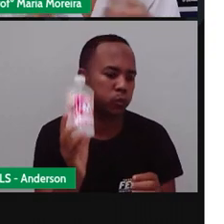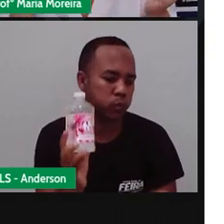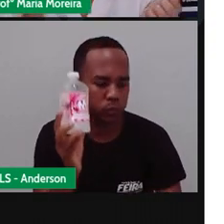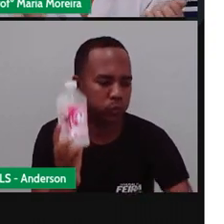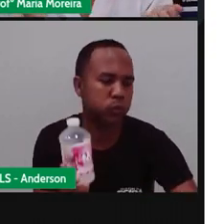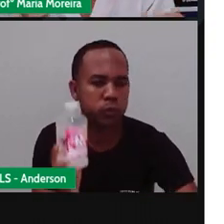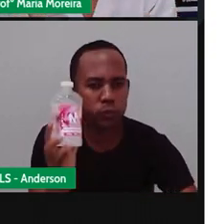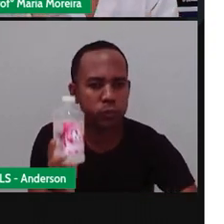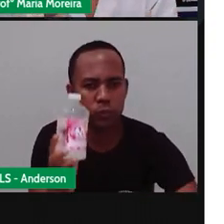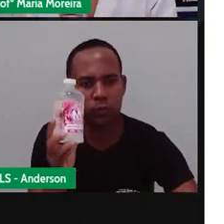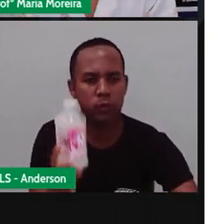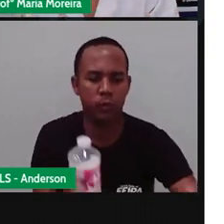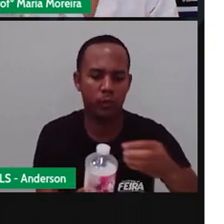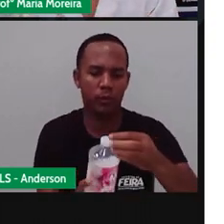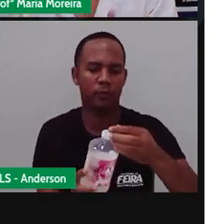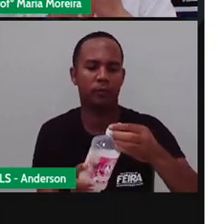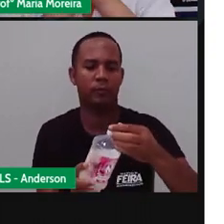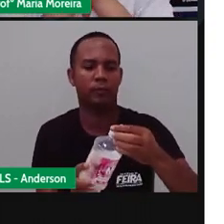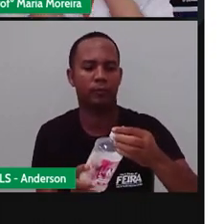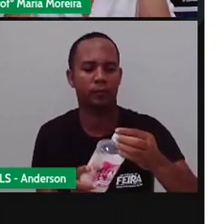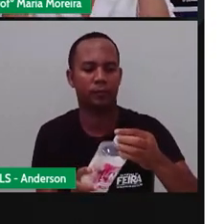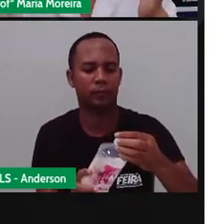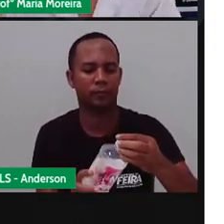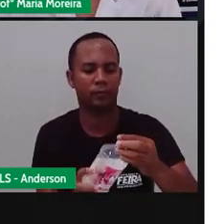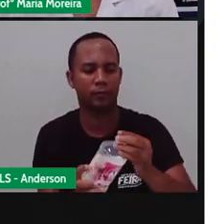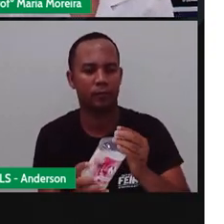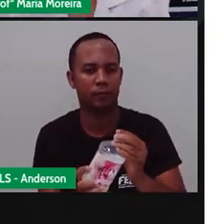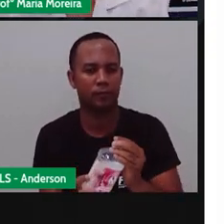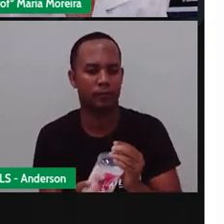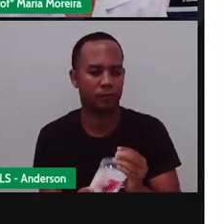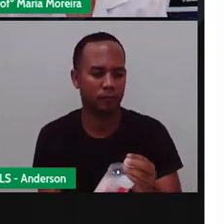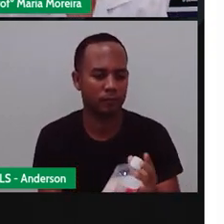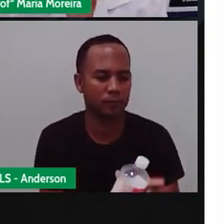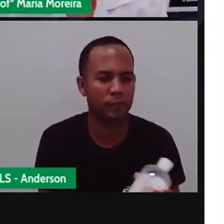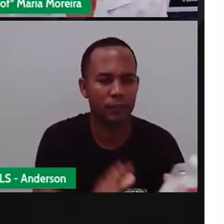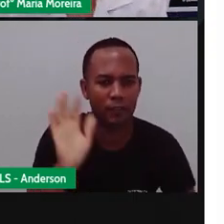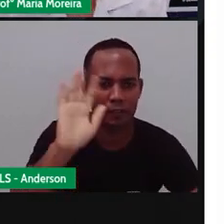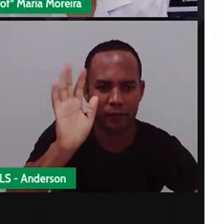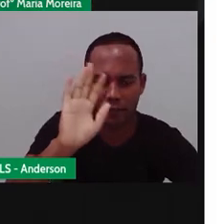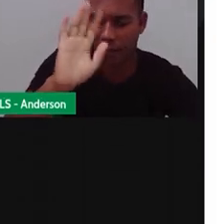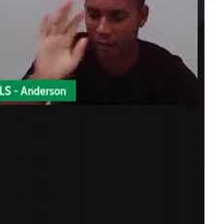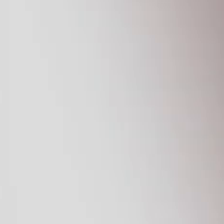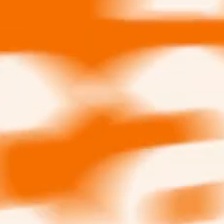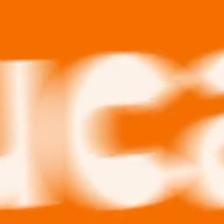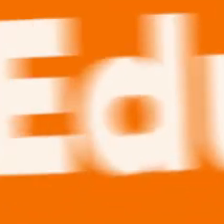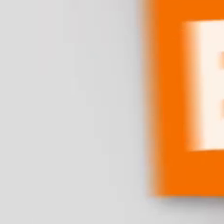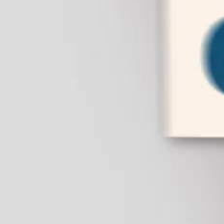bem em breve, tá? Beijo de Promaria e beijo de Anderson pra vocês.